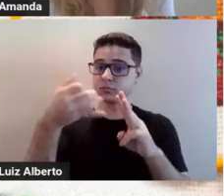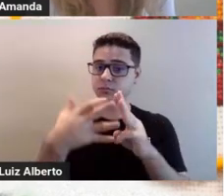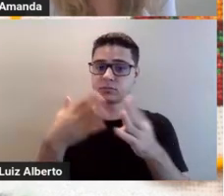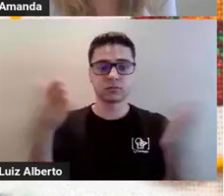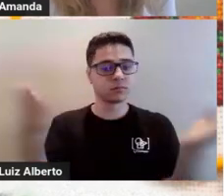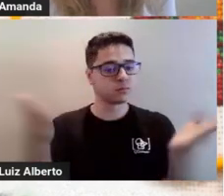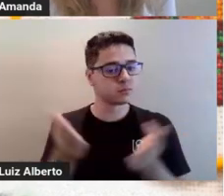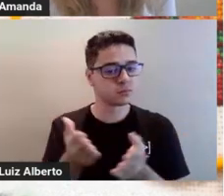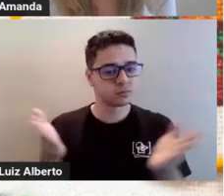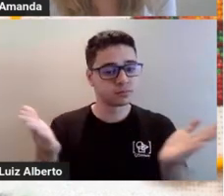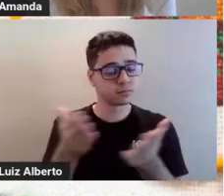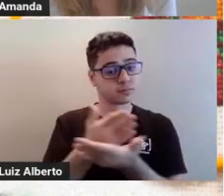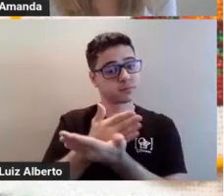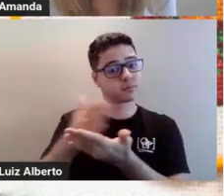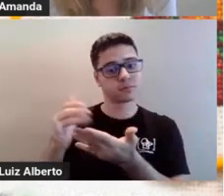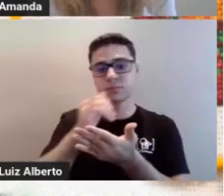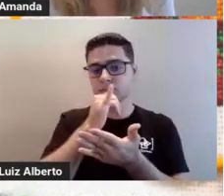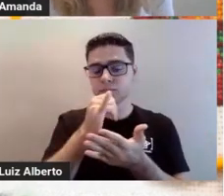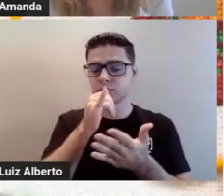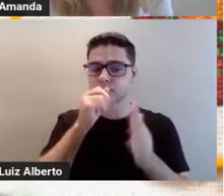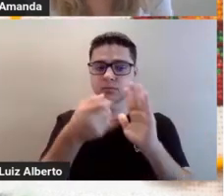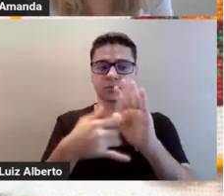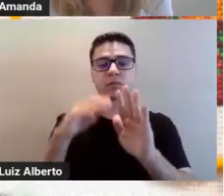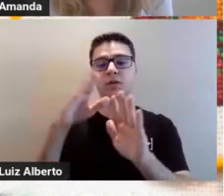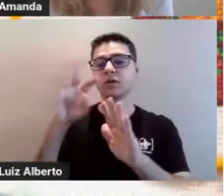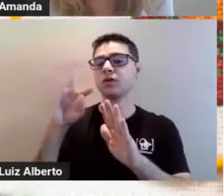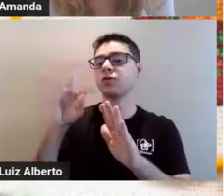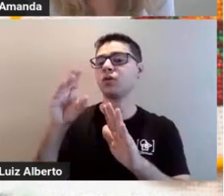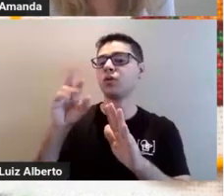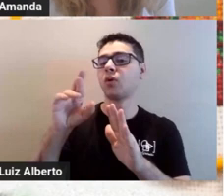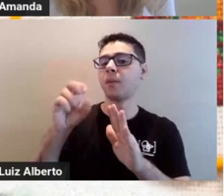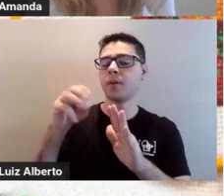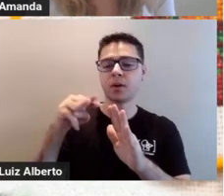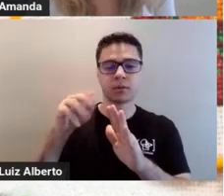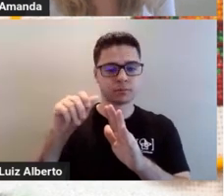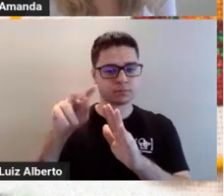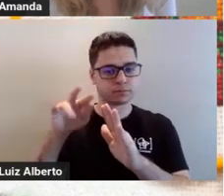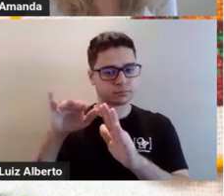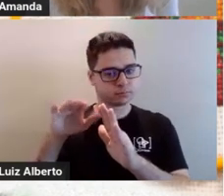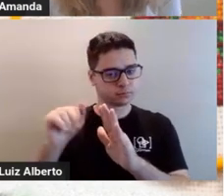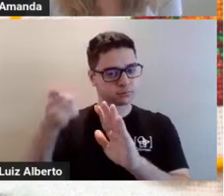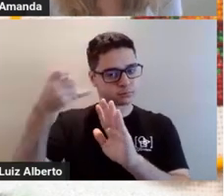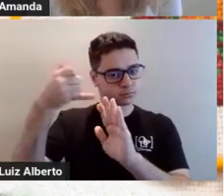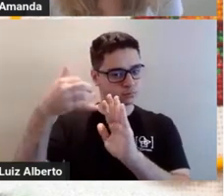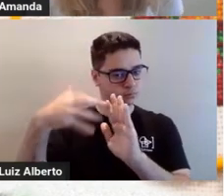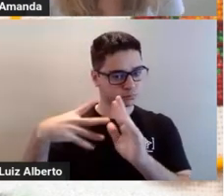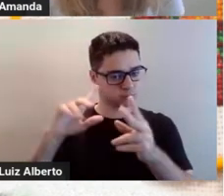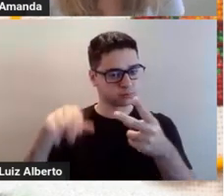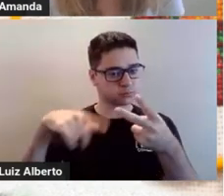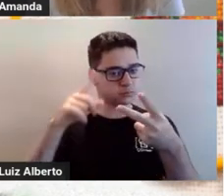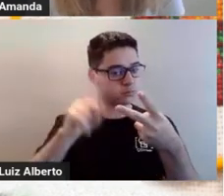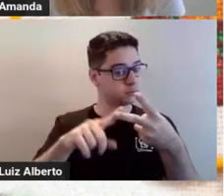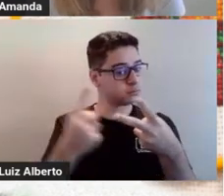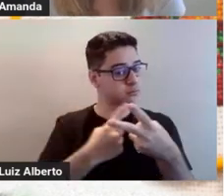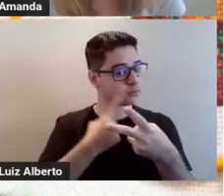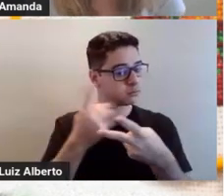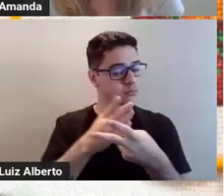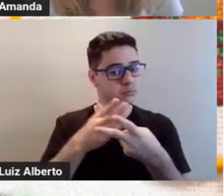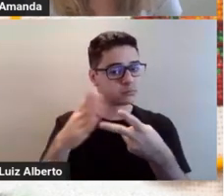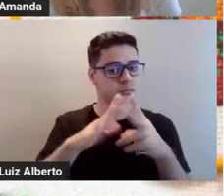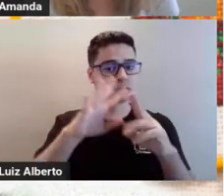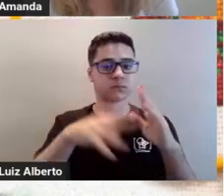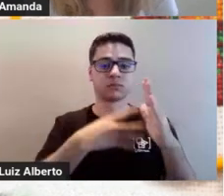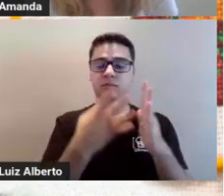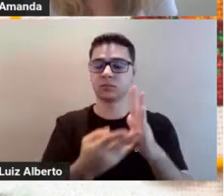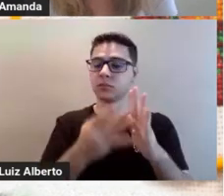sobre a introdução e a teoria cromática. A segunda aula, nós vamos falar sobre a, vamos iniciar, né, a pintura com